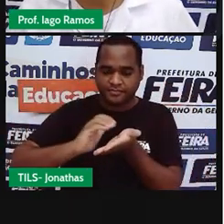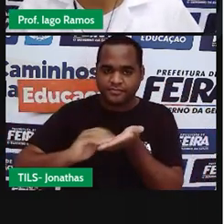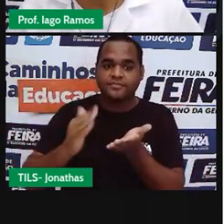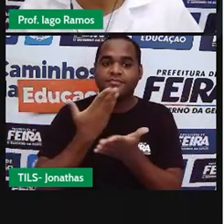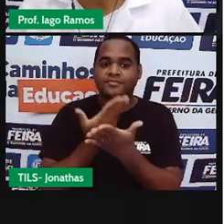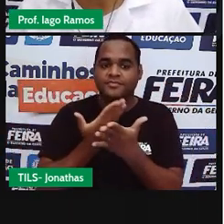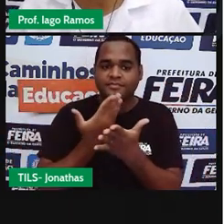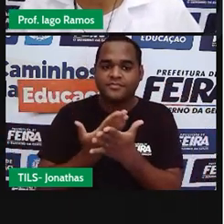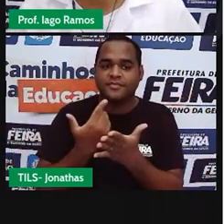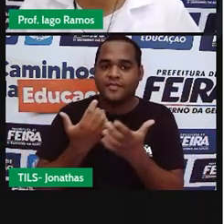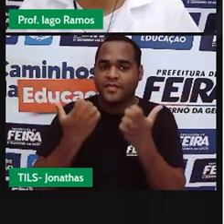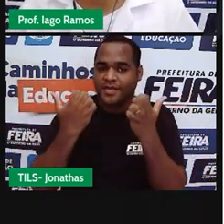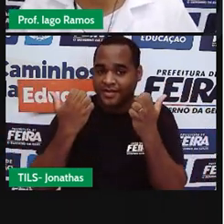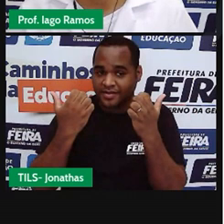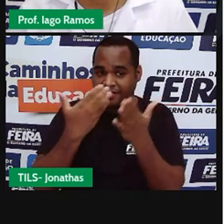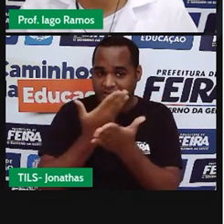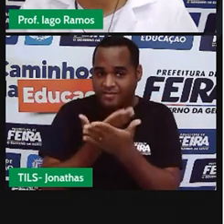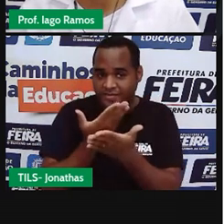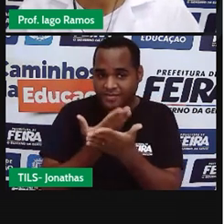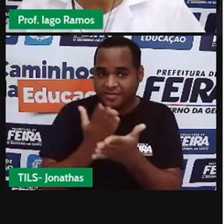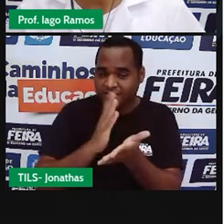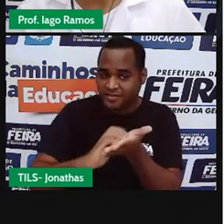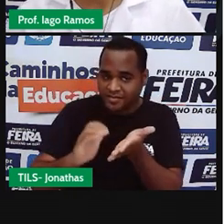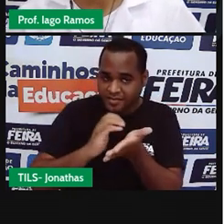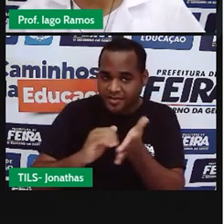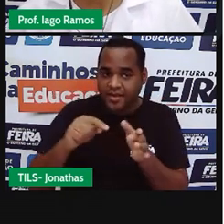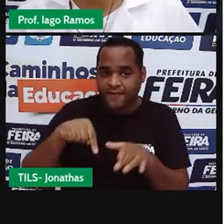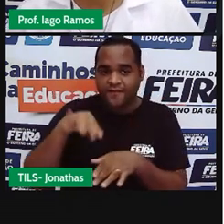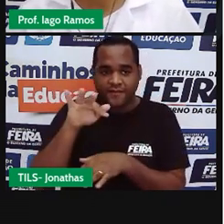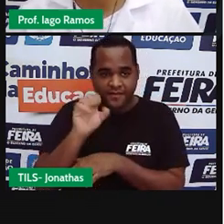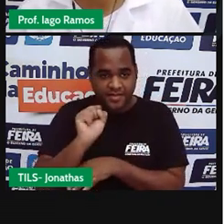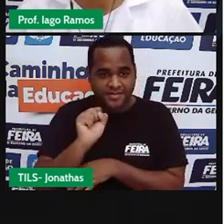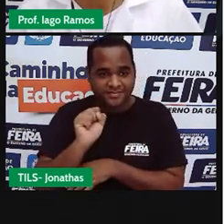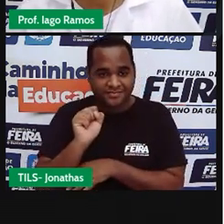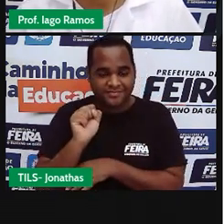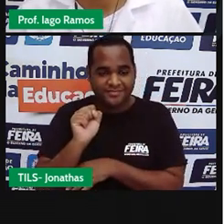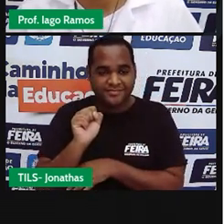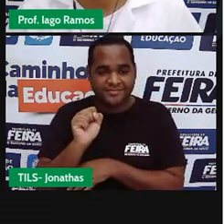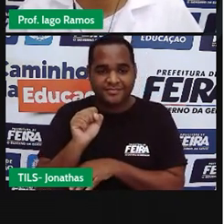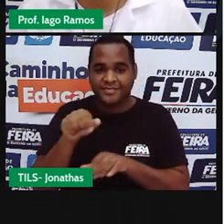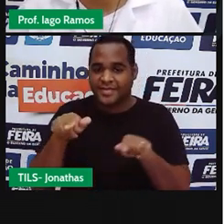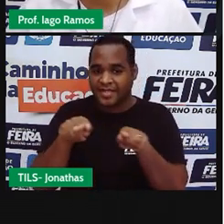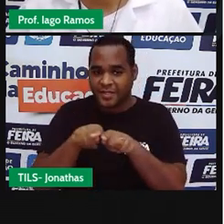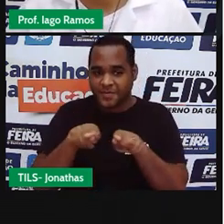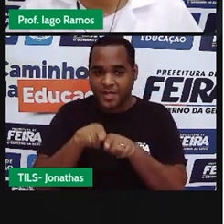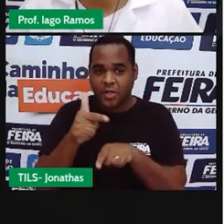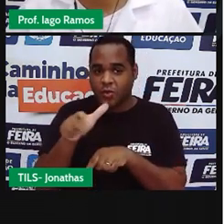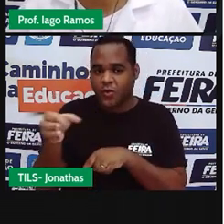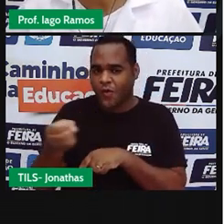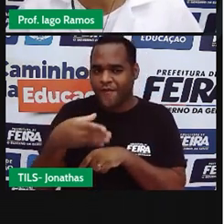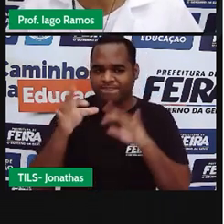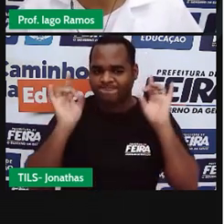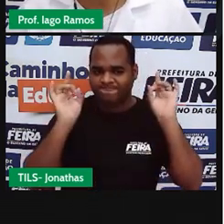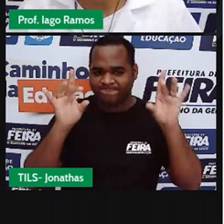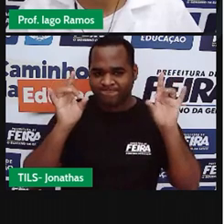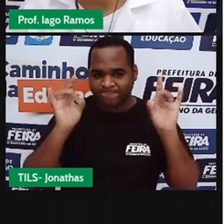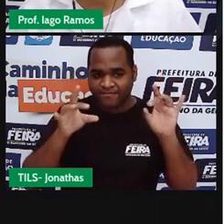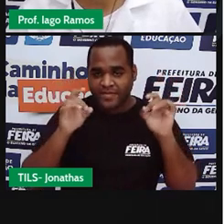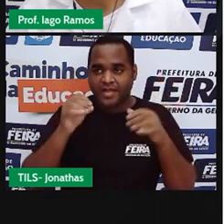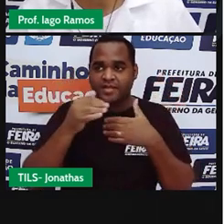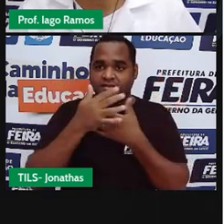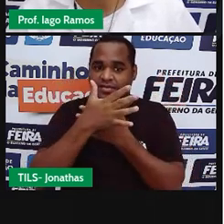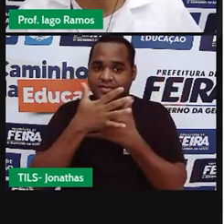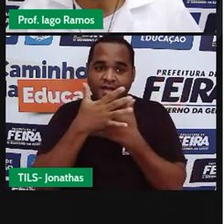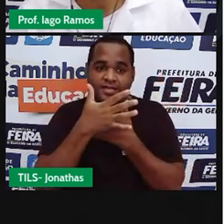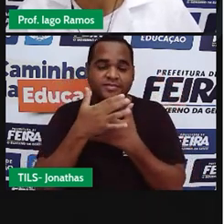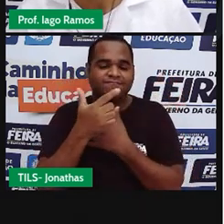da Secretaria Municipal de Educação de Feira de Santana, essa nossa maravilhosa cidade, a princesa do